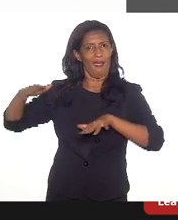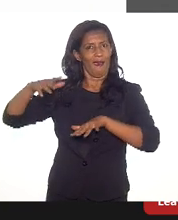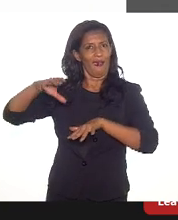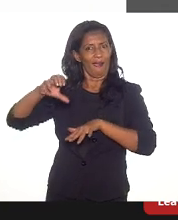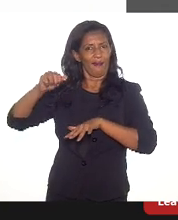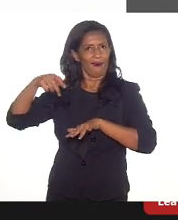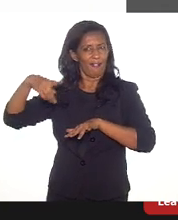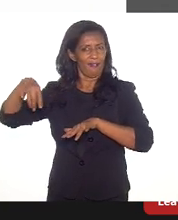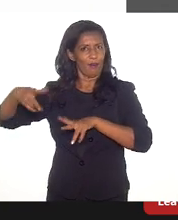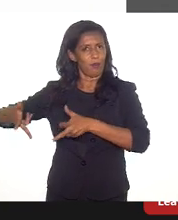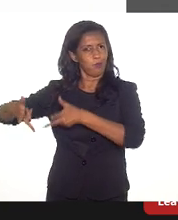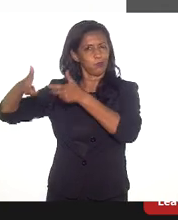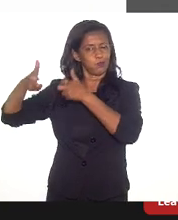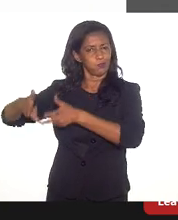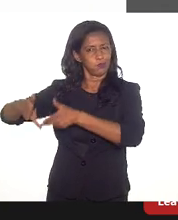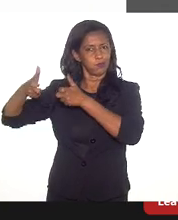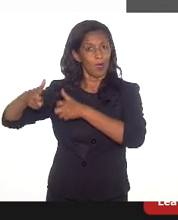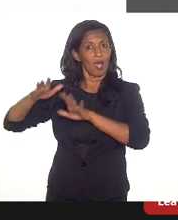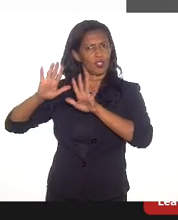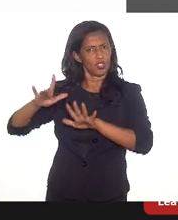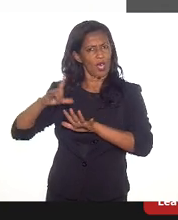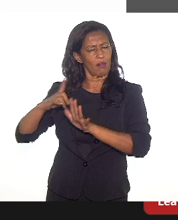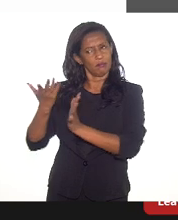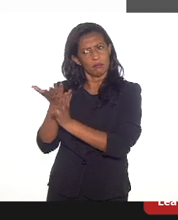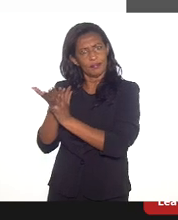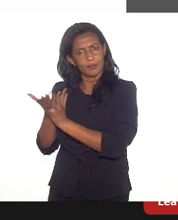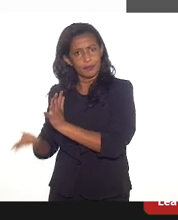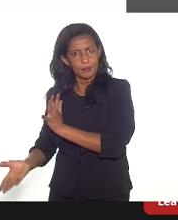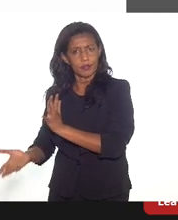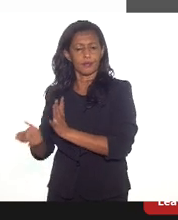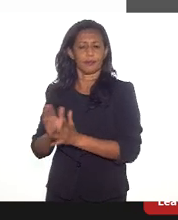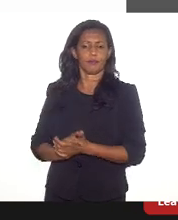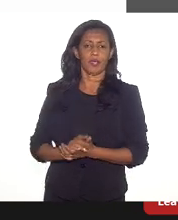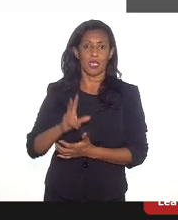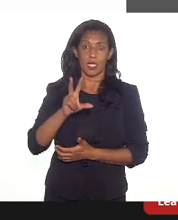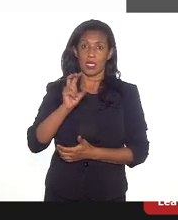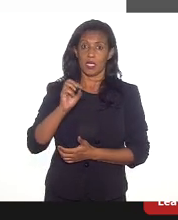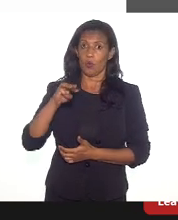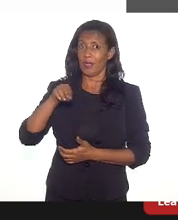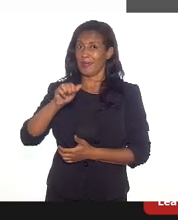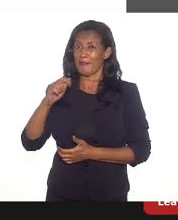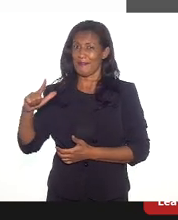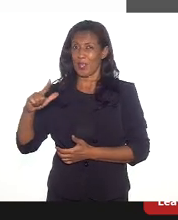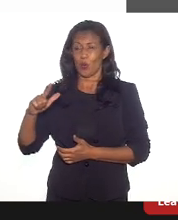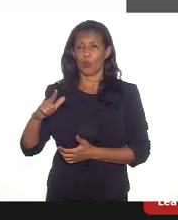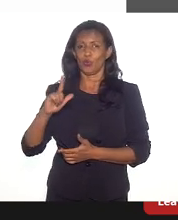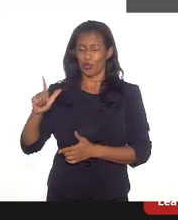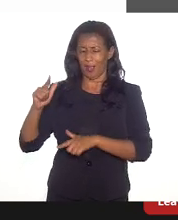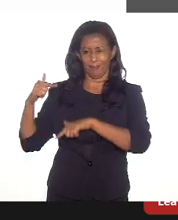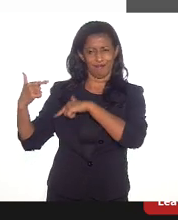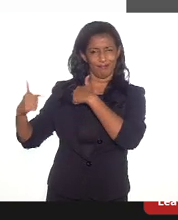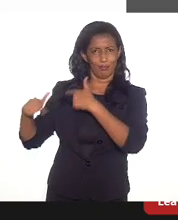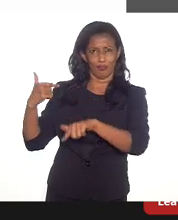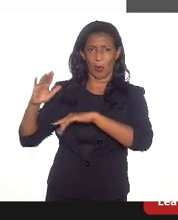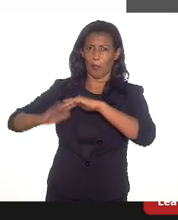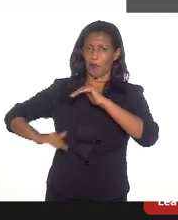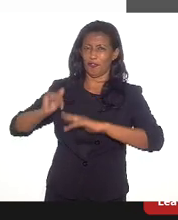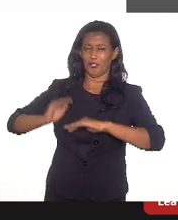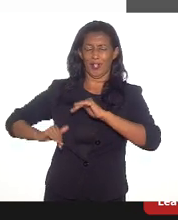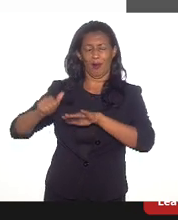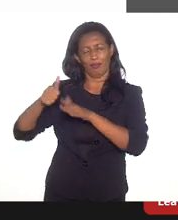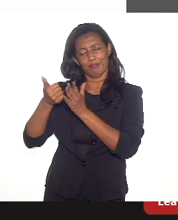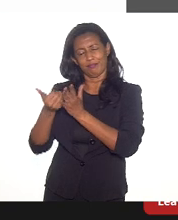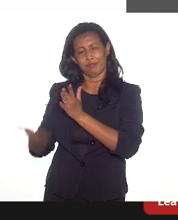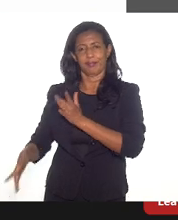seja, nós temos... Esses campos já perderam praticamente 50 mil empregos em diversos setores devido à política de